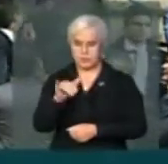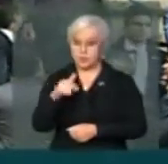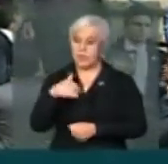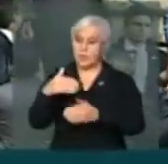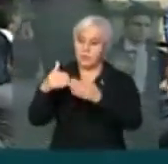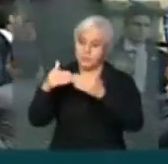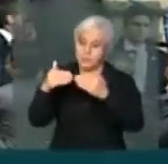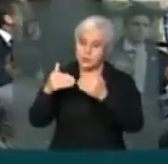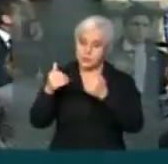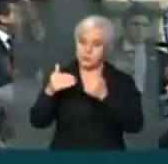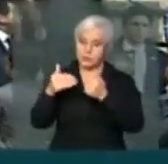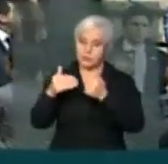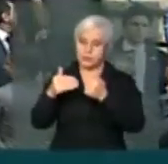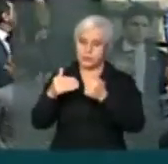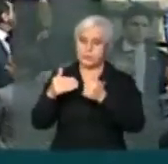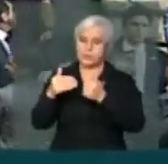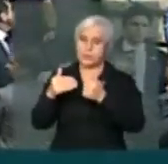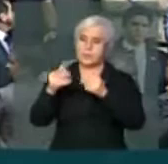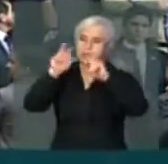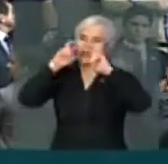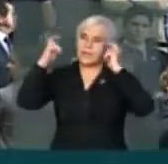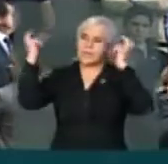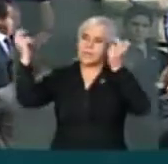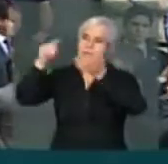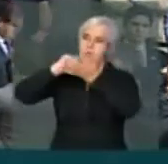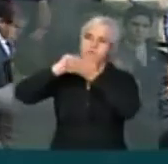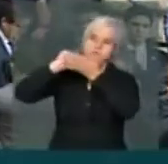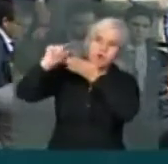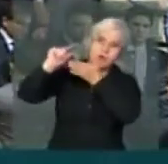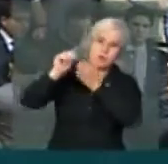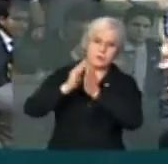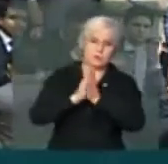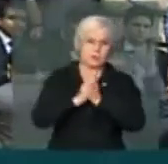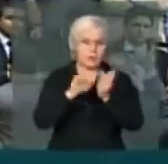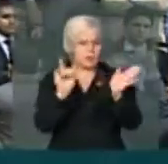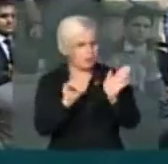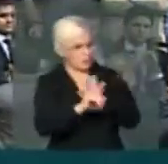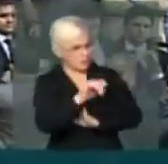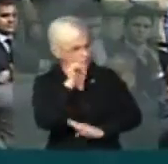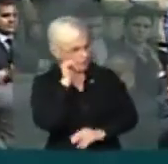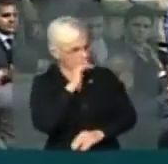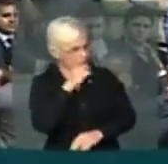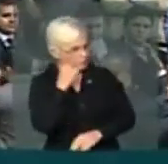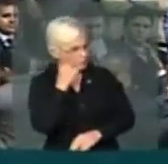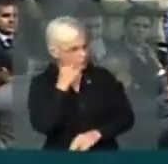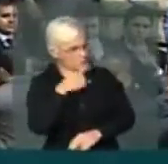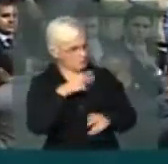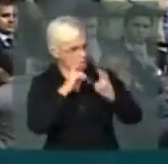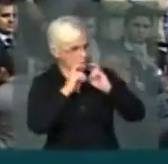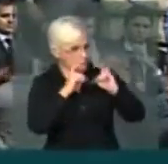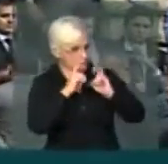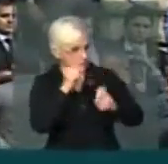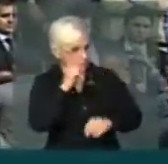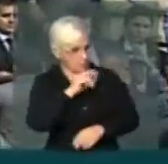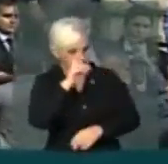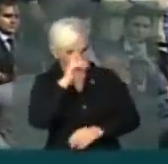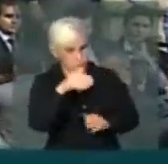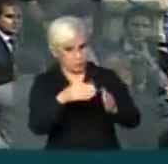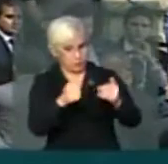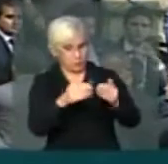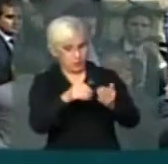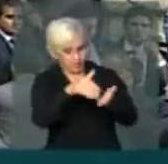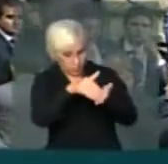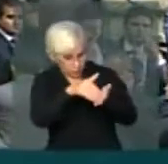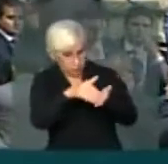pediu a evacuação aqui da galeria. Deputada, havia aqui uma manifestação intensa e a senhora pediu que fossem